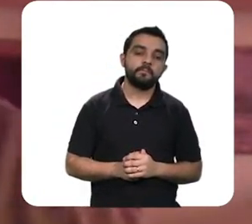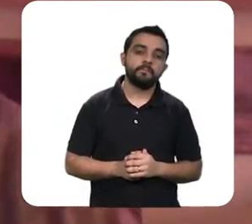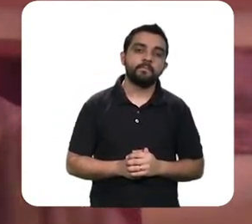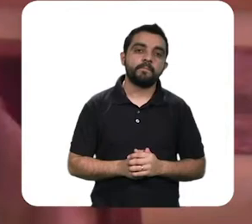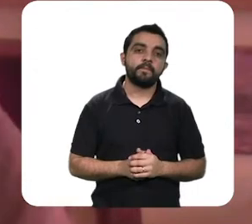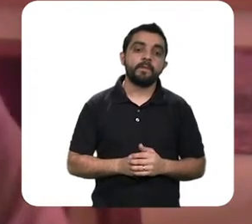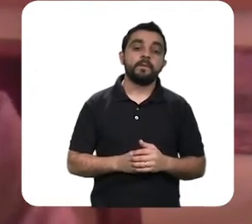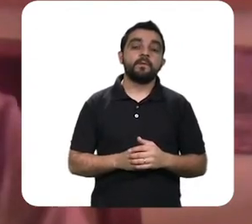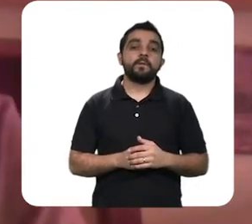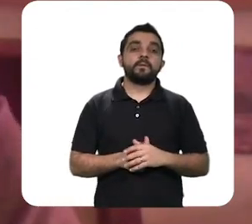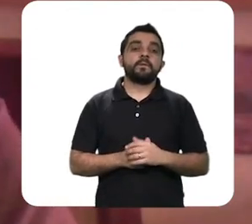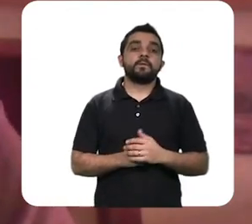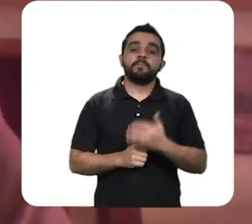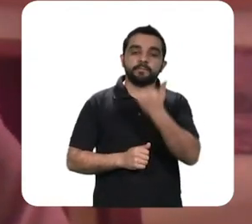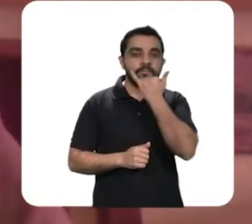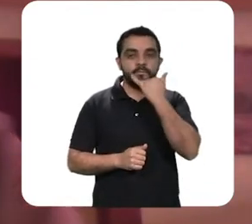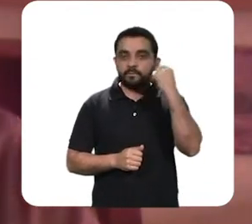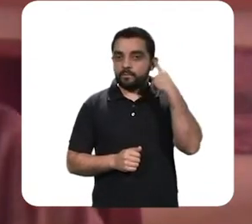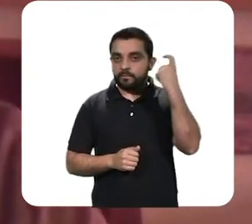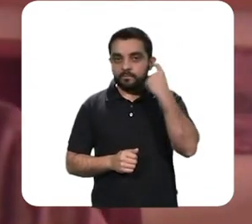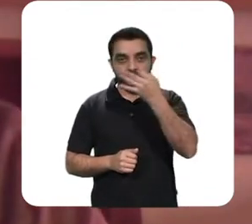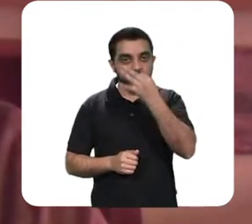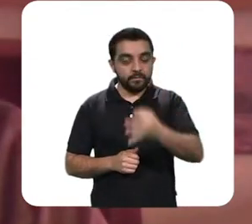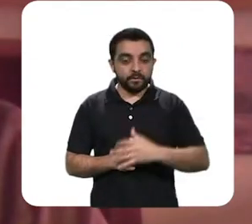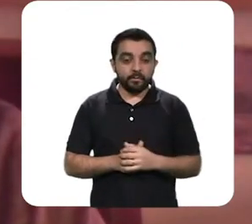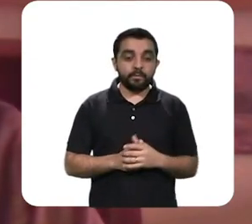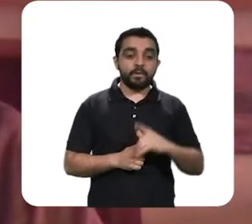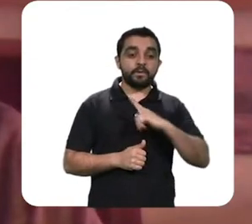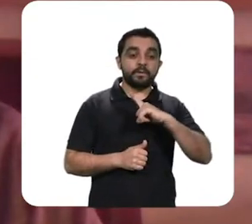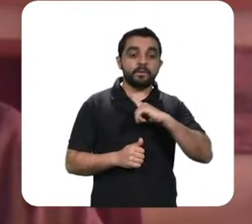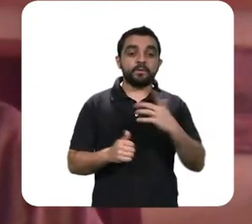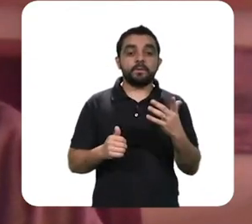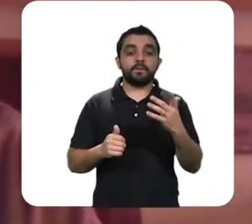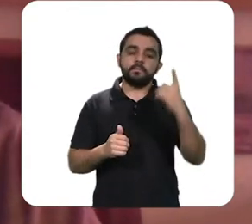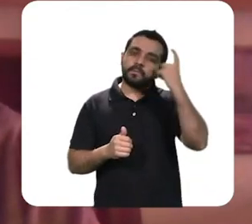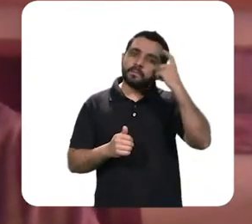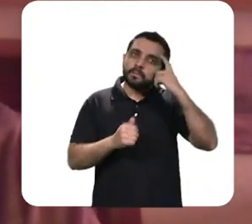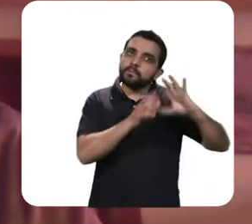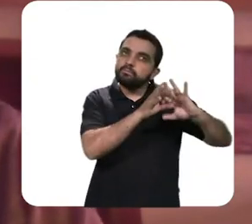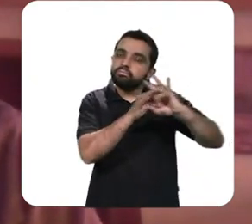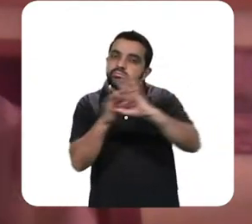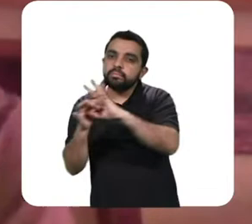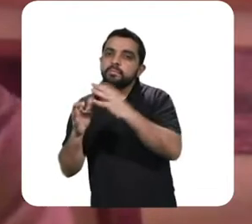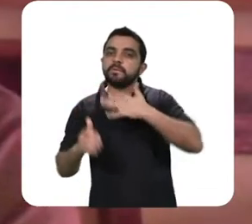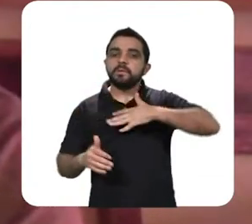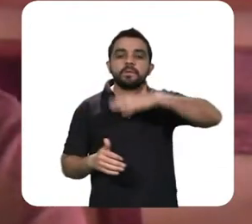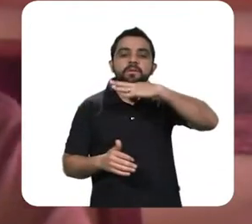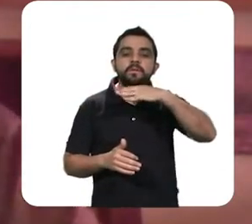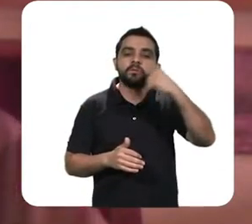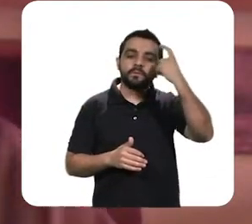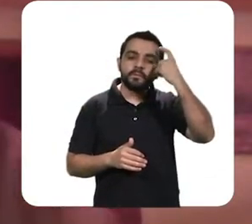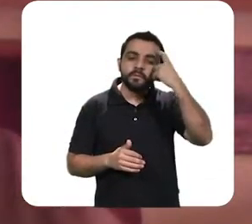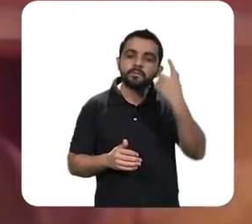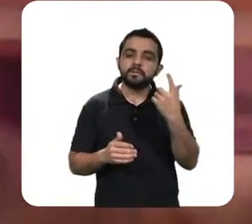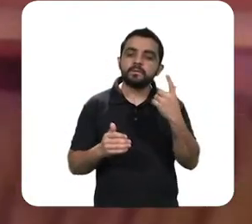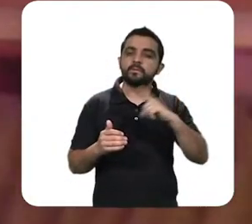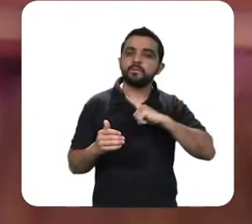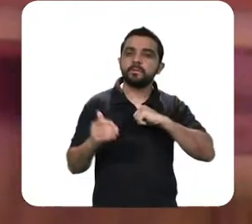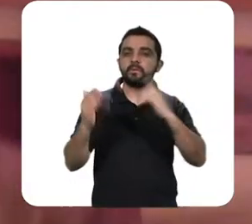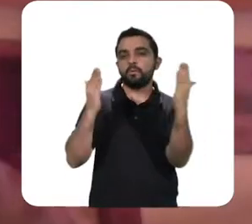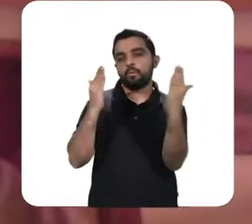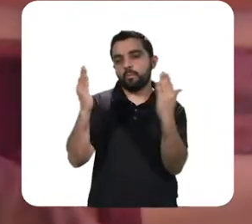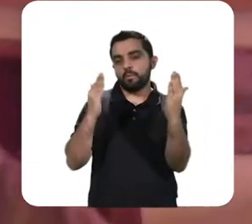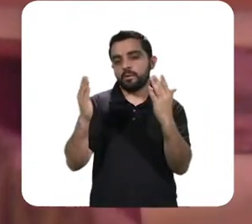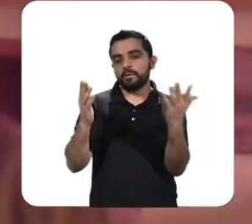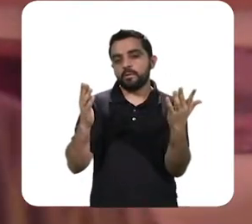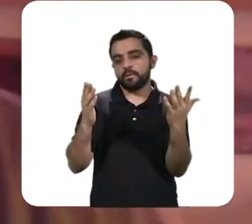história fosse repetível a não é repetível então pensando no prato original da crise mas ao mesmo tempo pensando no que tem de paralelo com outros